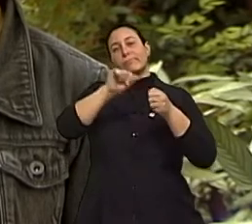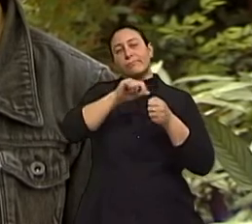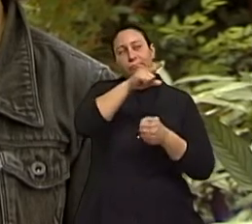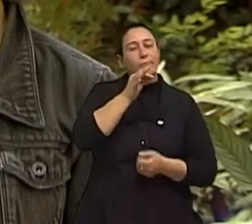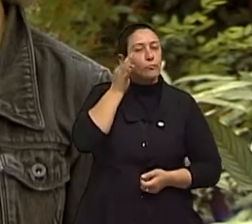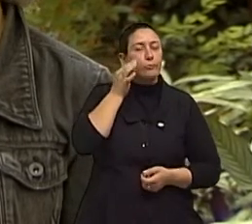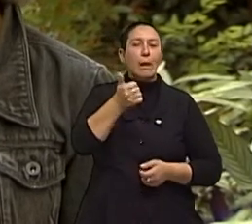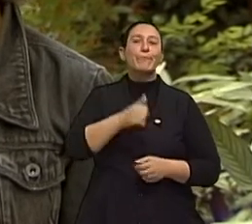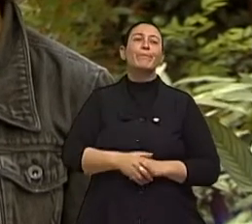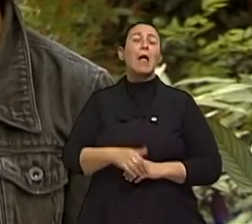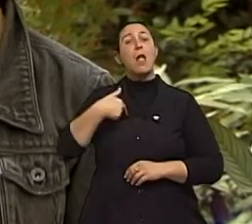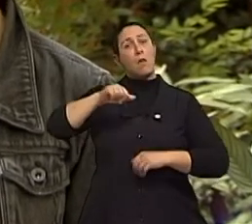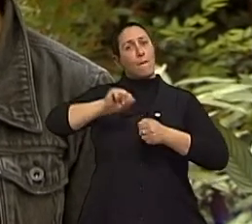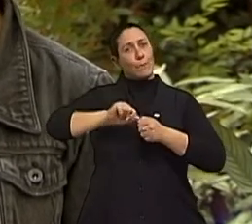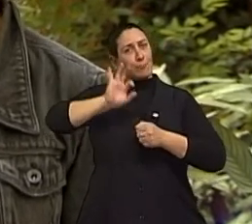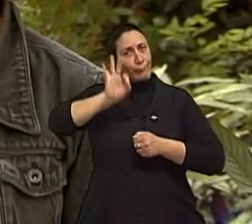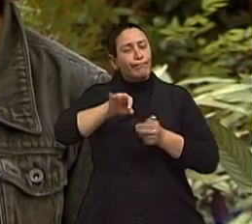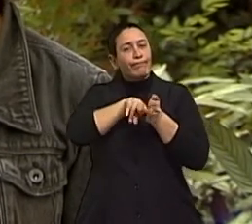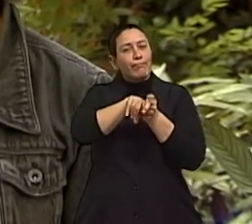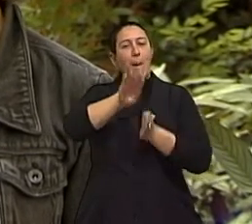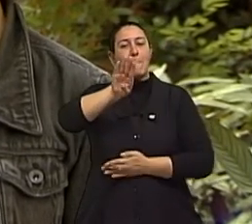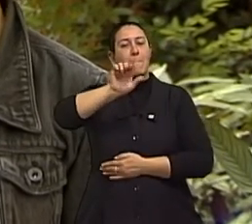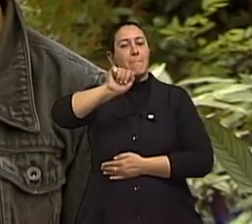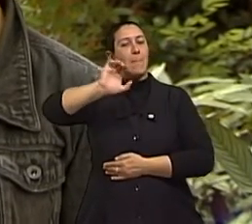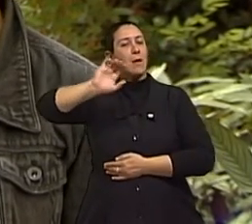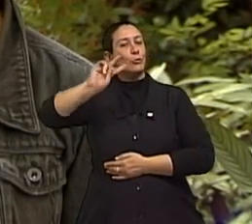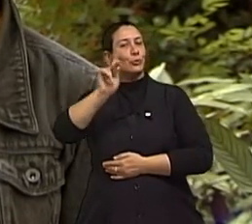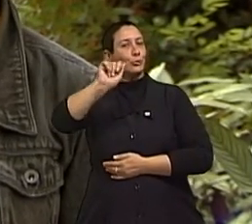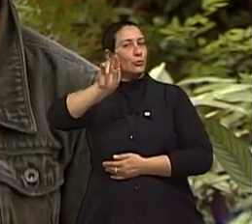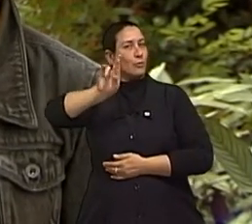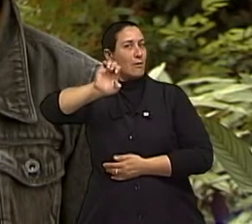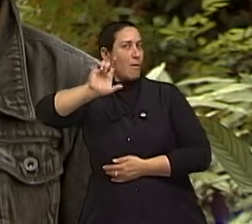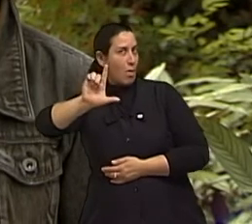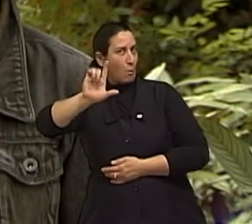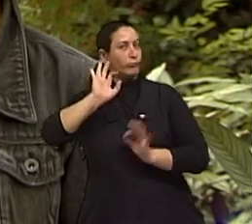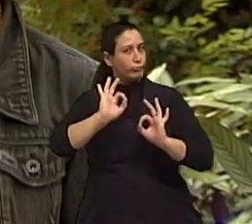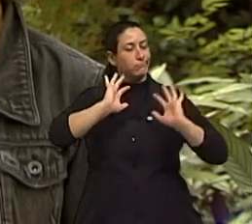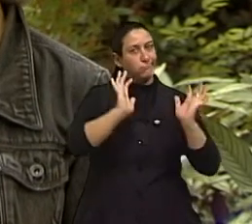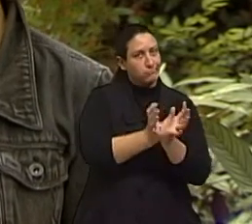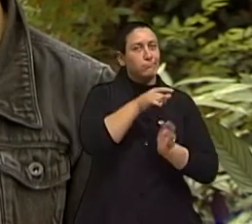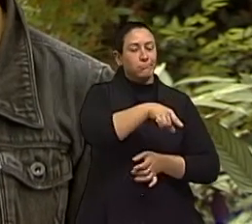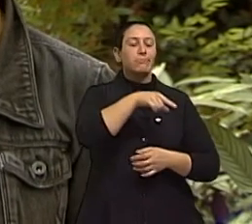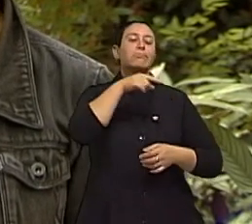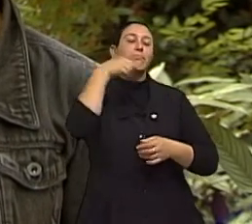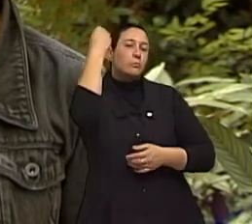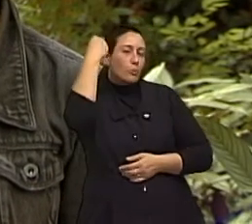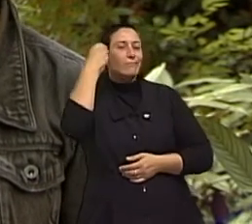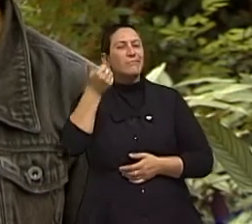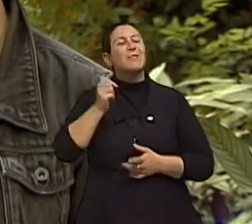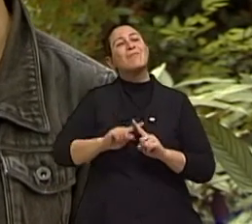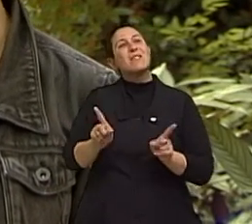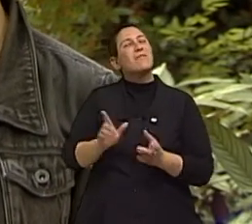bacharelato, eu passei alguns anos sem trabalhar, porque eu tinha meus filhos muito pequenos, e eu não tive sorte de ter